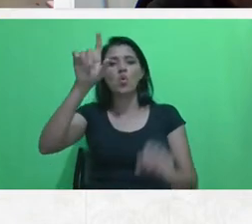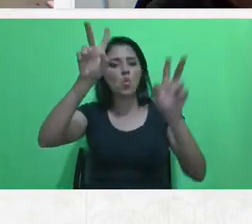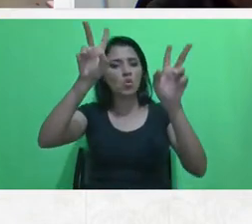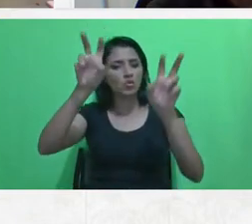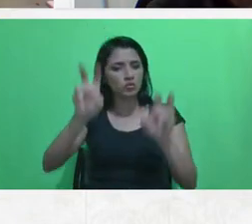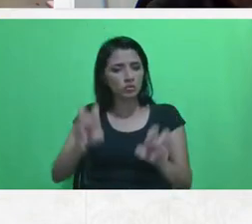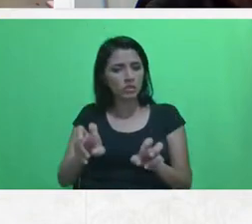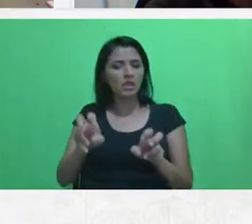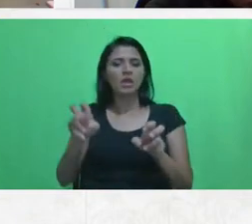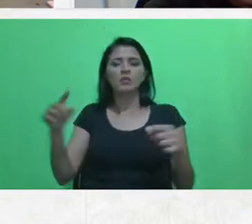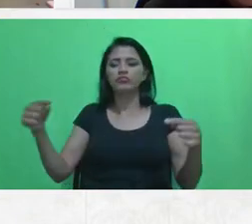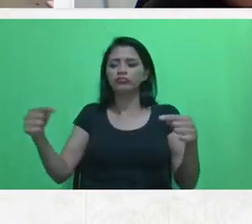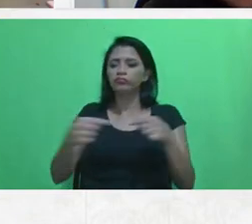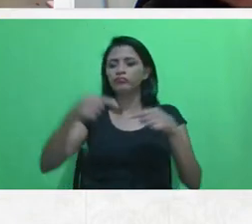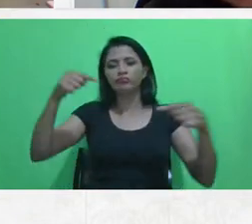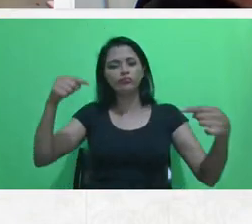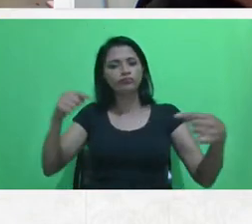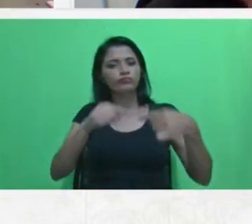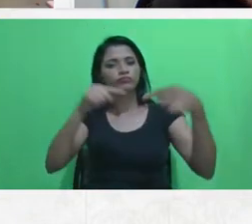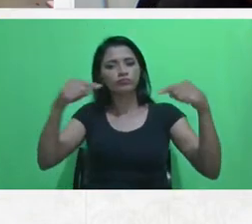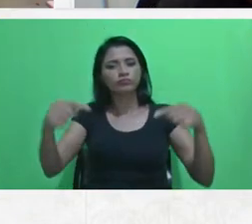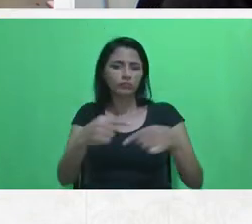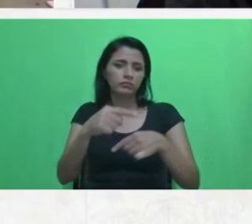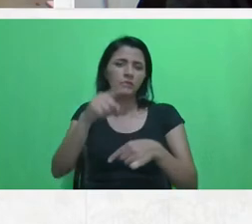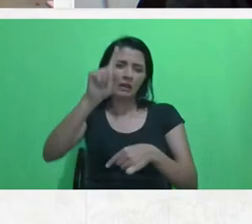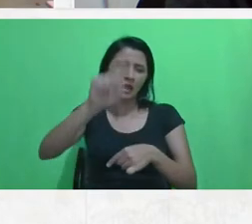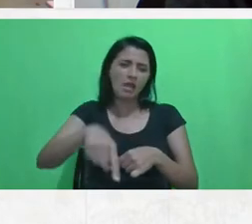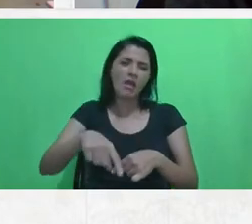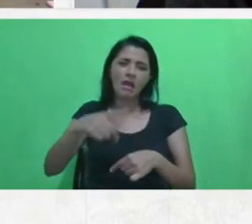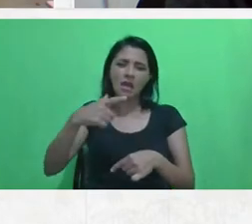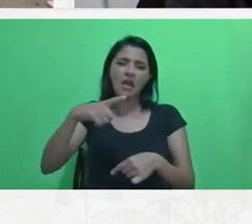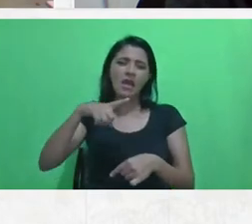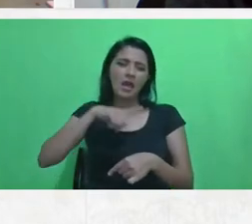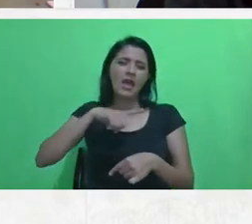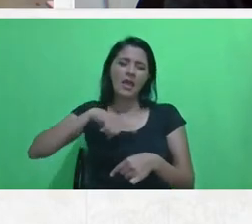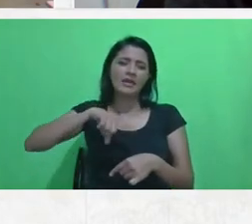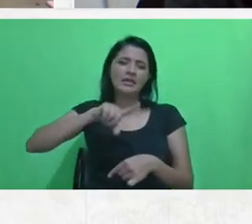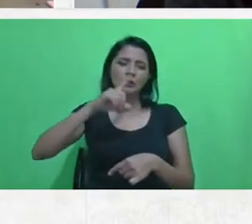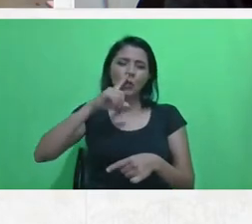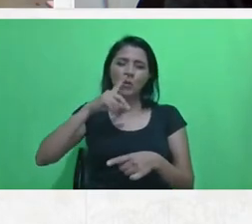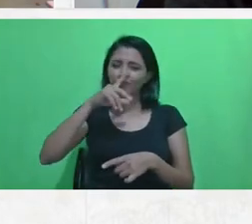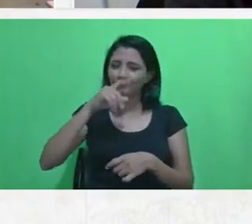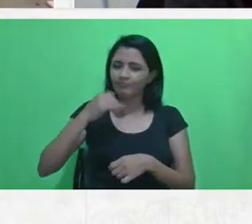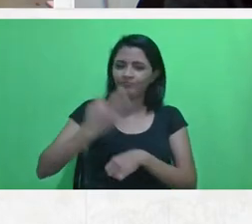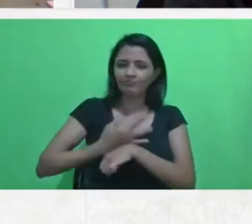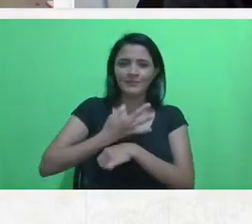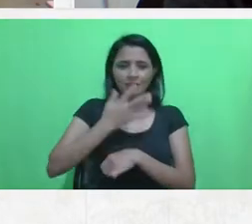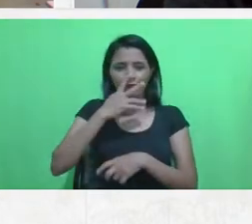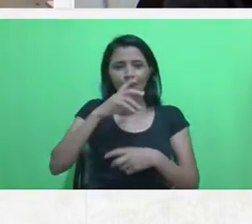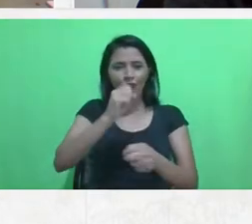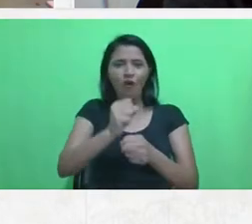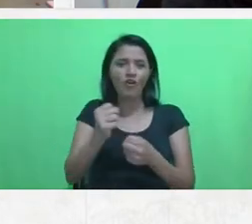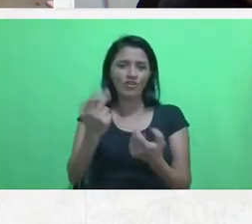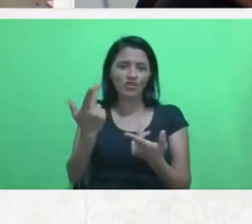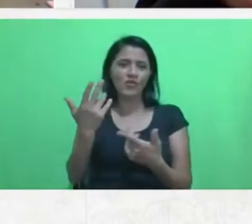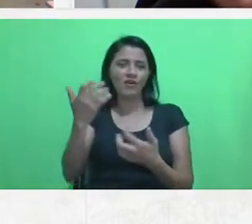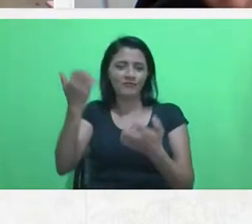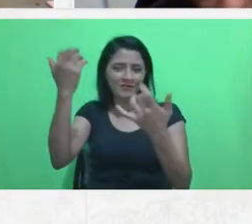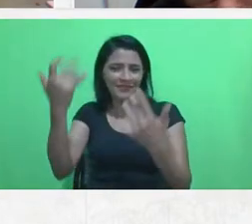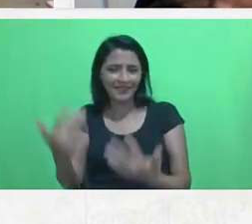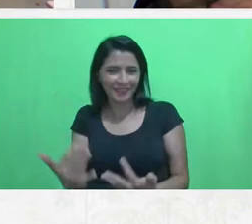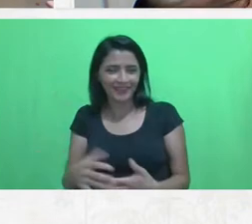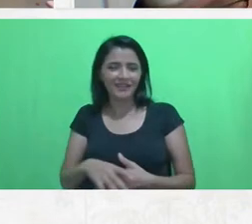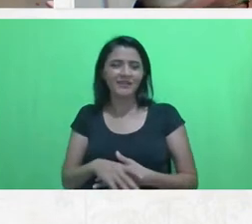transversalizando, sabe? Porque, claro, a gente tem uma residência forte, como a professora mesmo falou, no